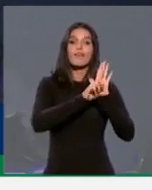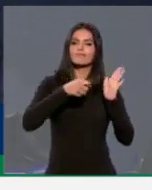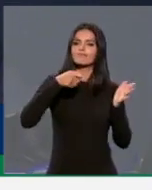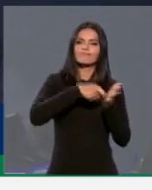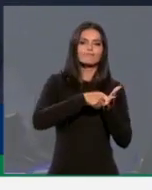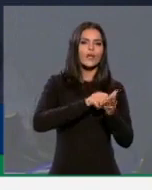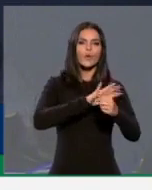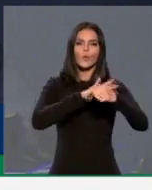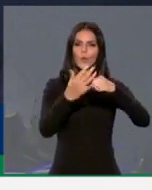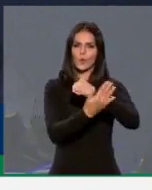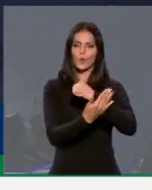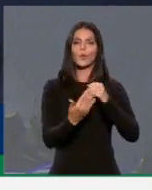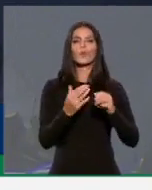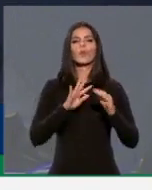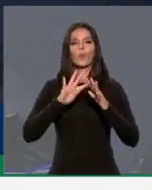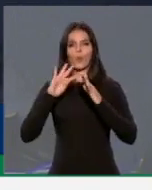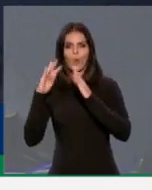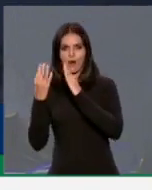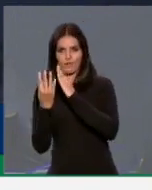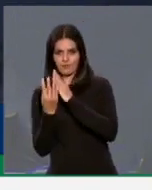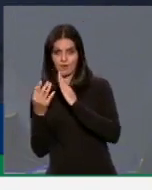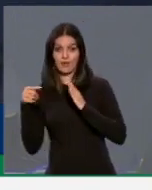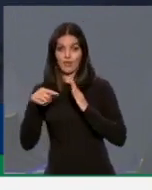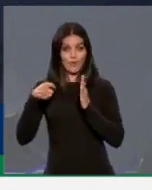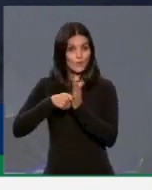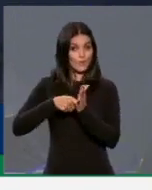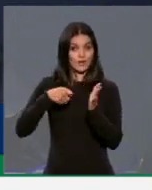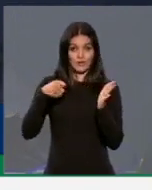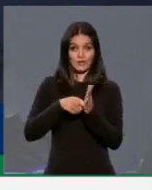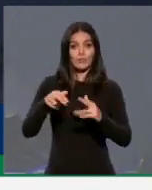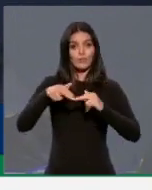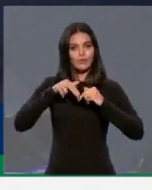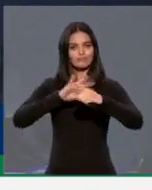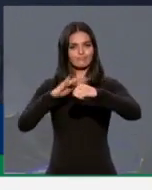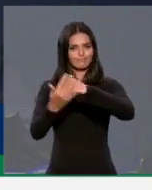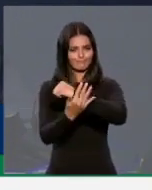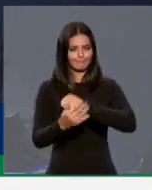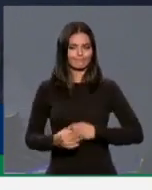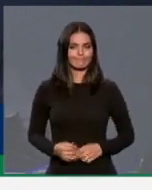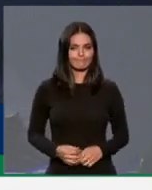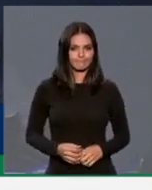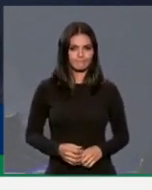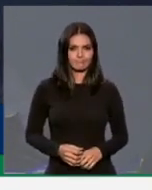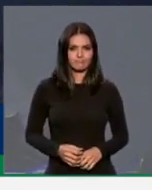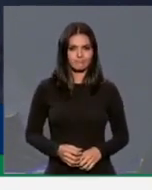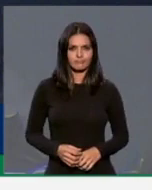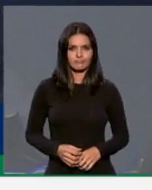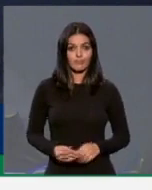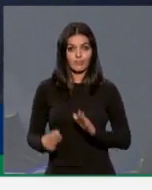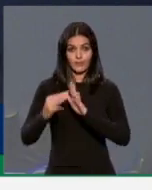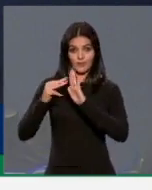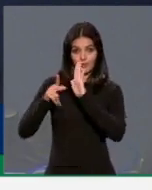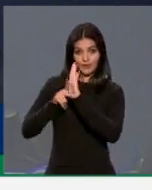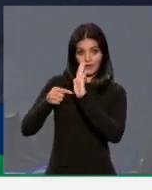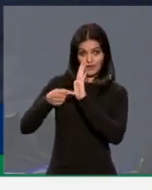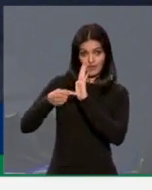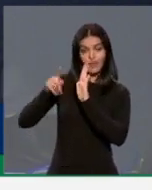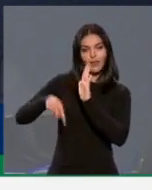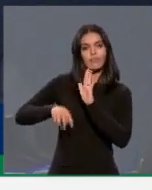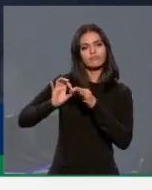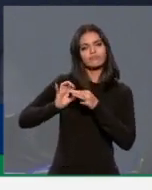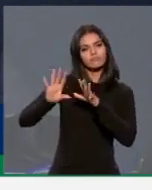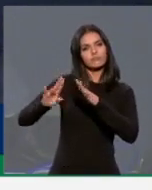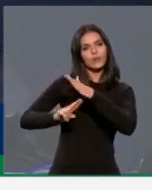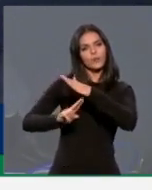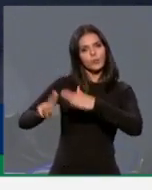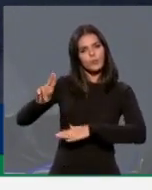que existe para enfrentar a pandemia de coronavírus. Essa medida provisória permite às universidades